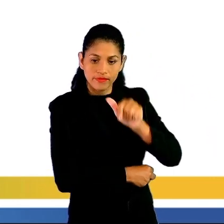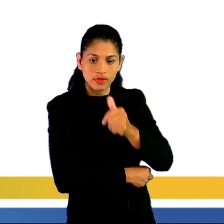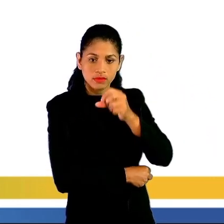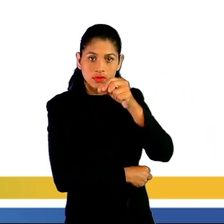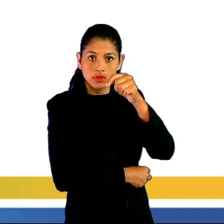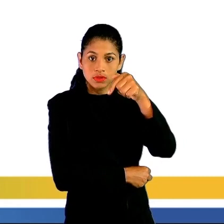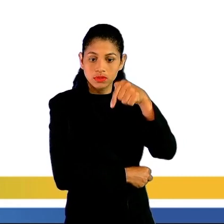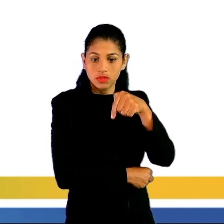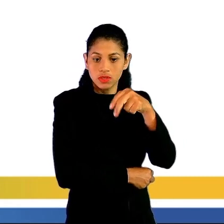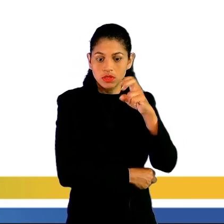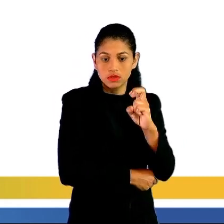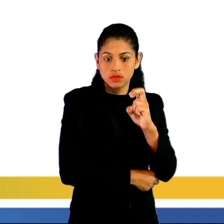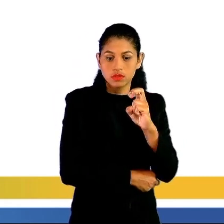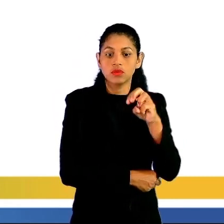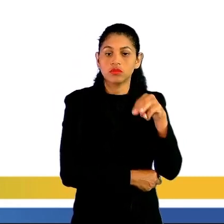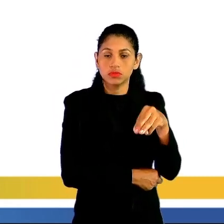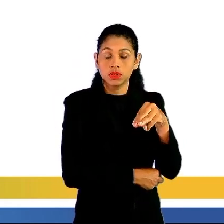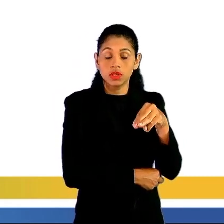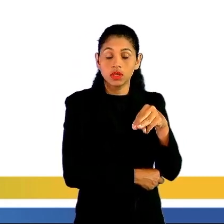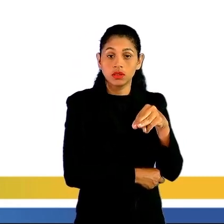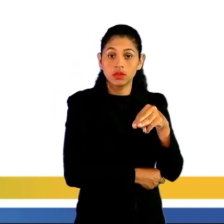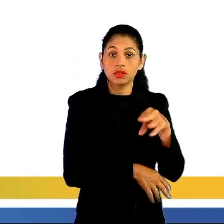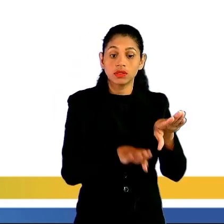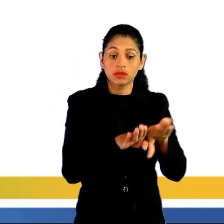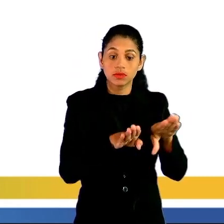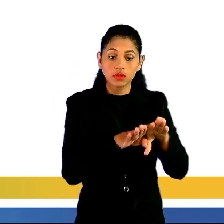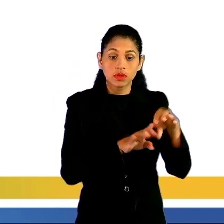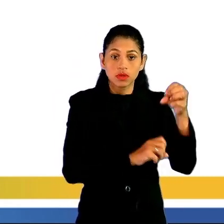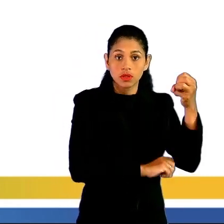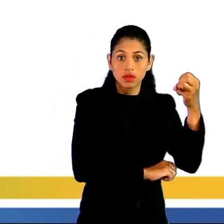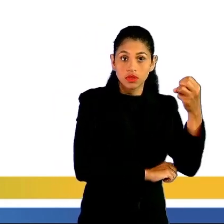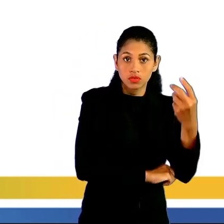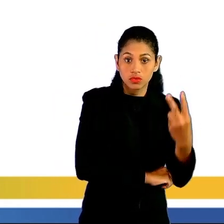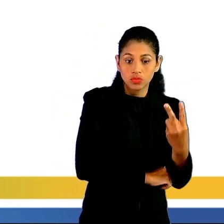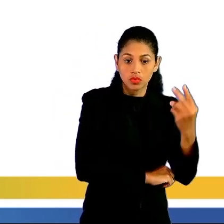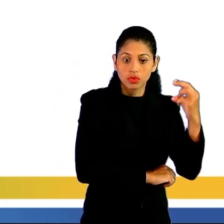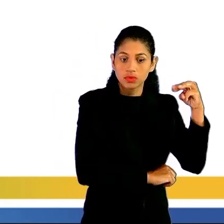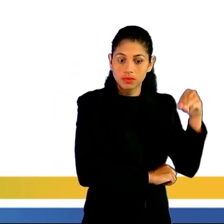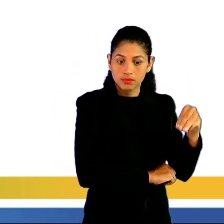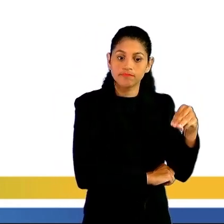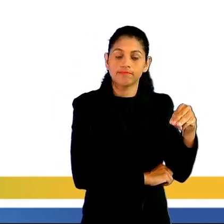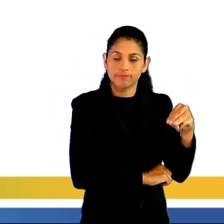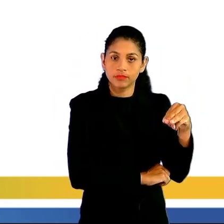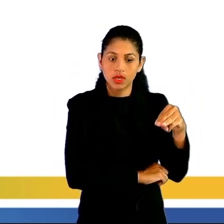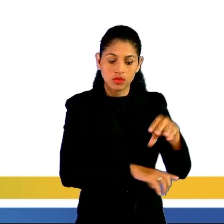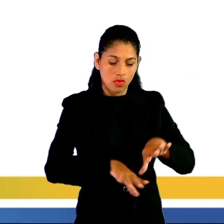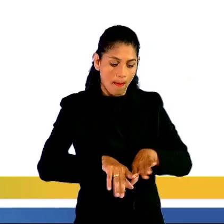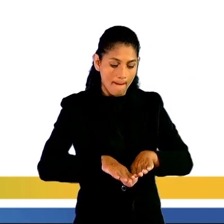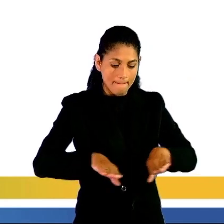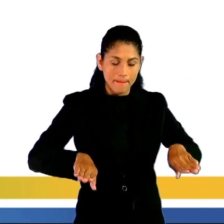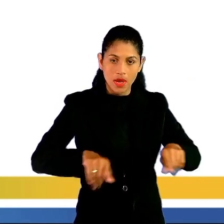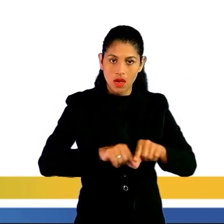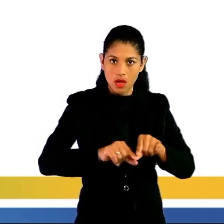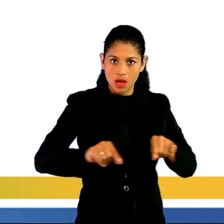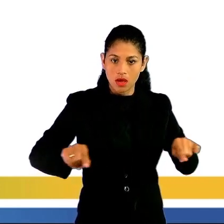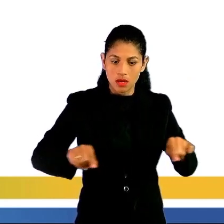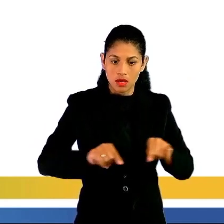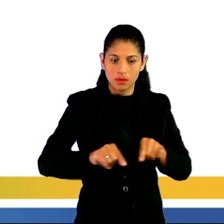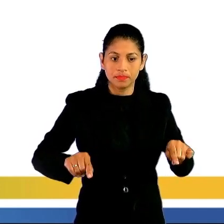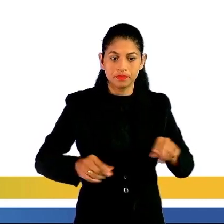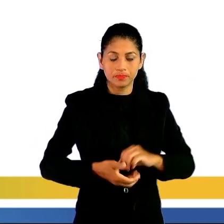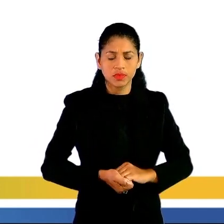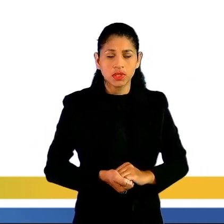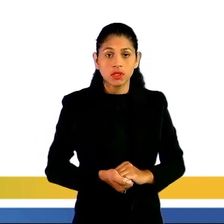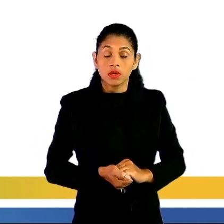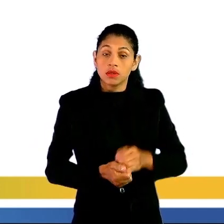e 2 metros de raio da base. Se o primeiro contêiner for totalmente preenchido com água e,